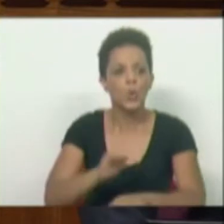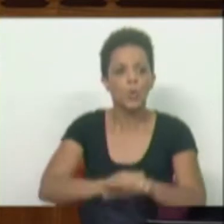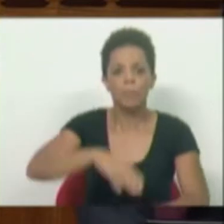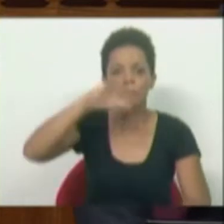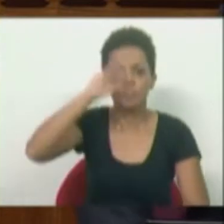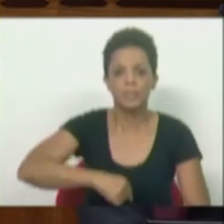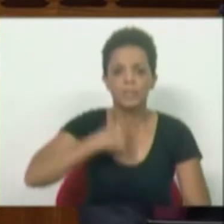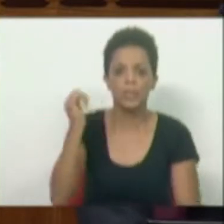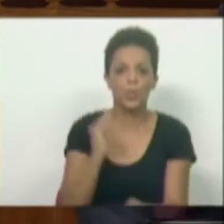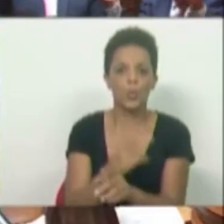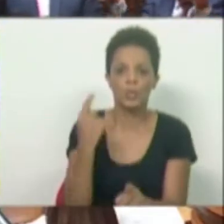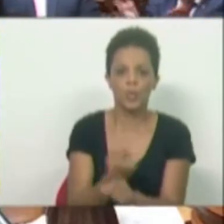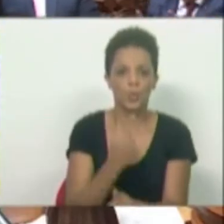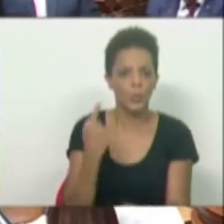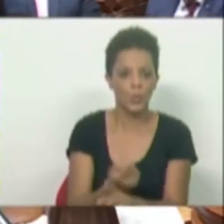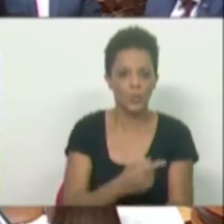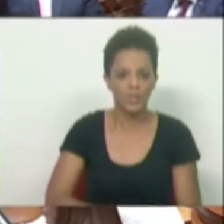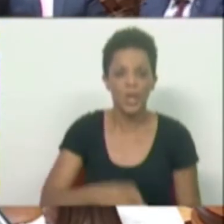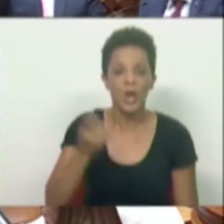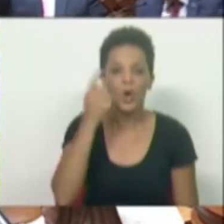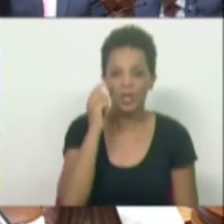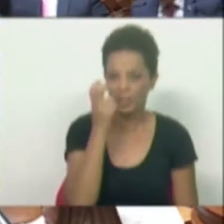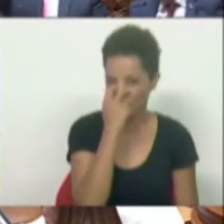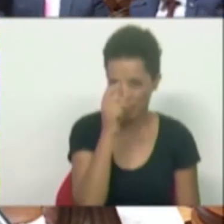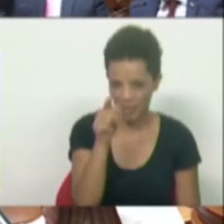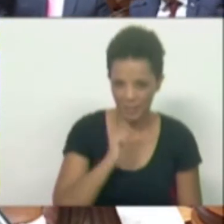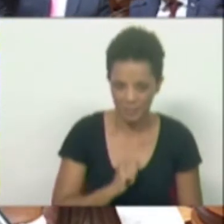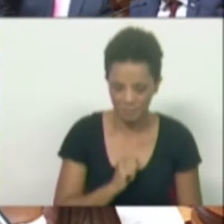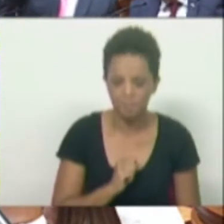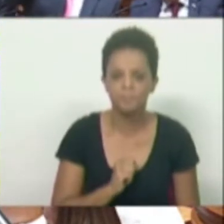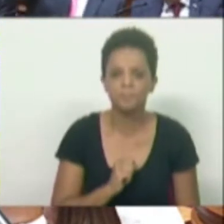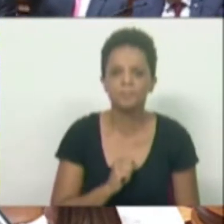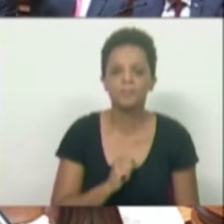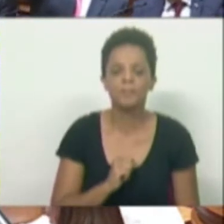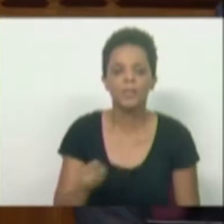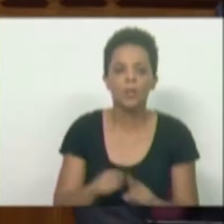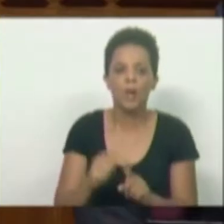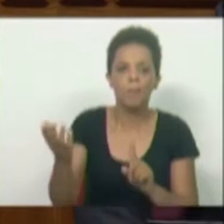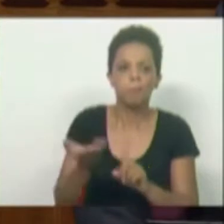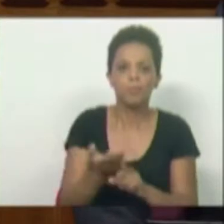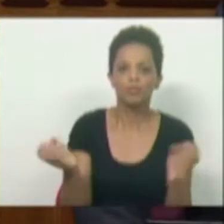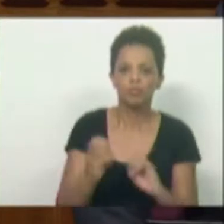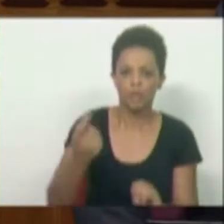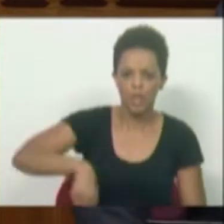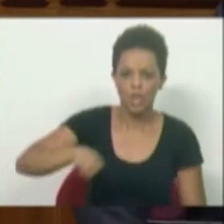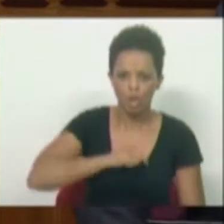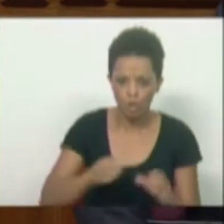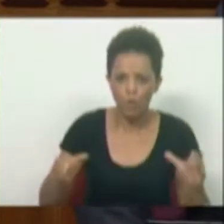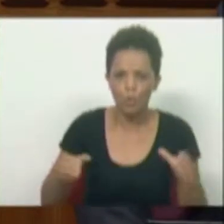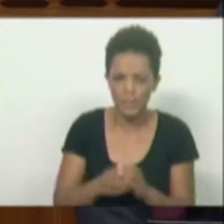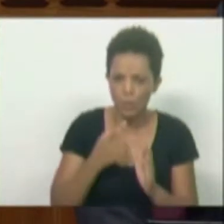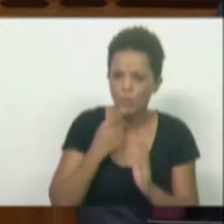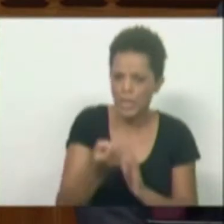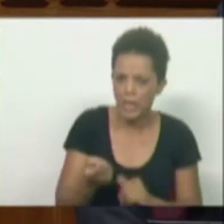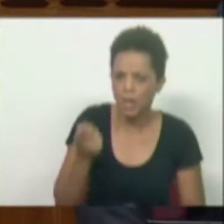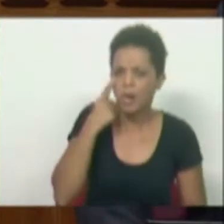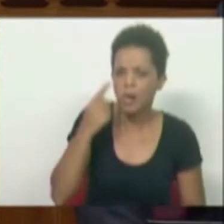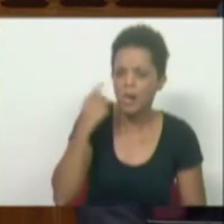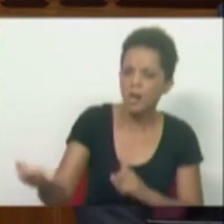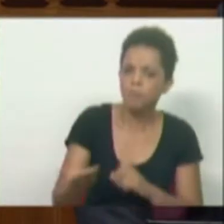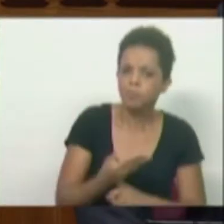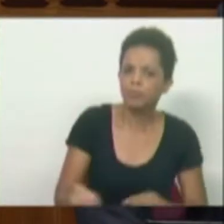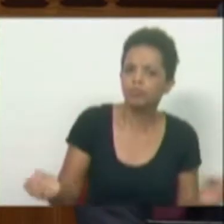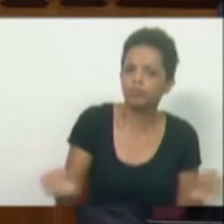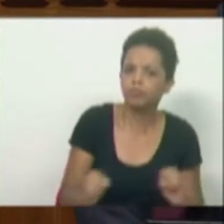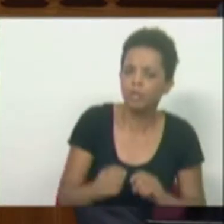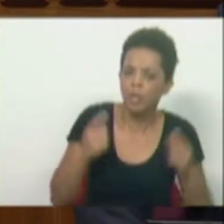dizer outra coisa. Veja-se esta curiosidade. Sobre impunidade, vamos fazer uma comissão de inquérito para ver a impunidade